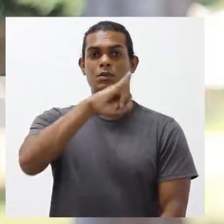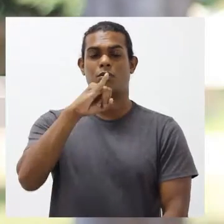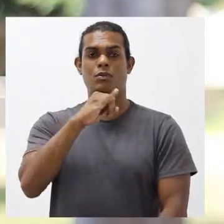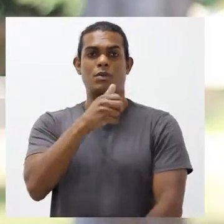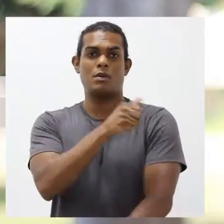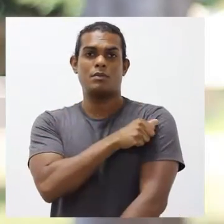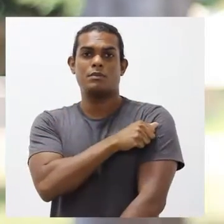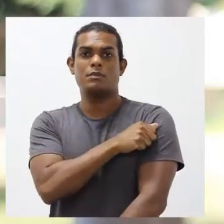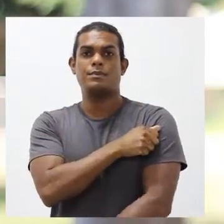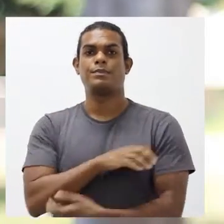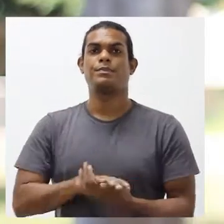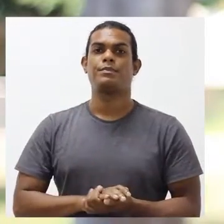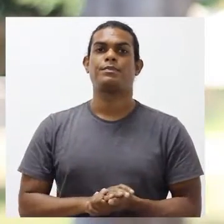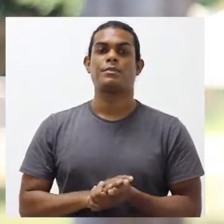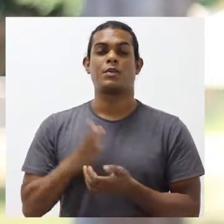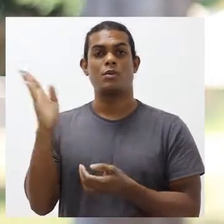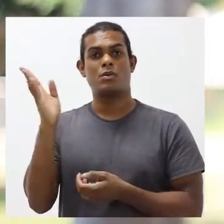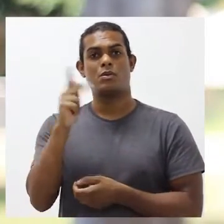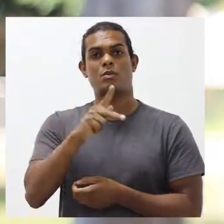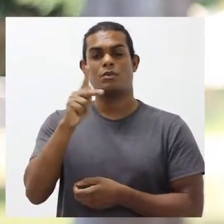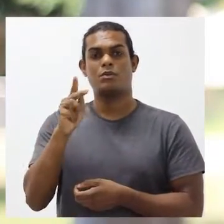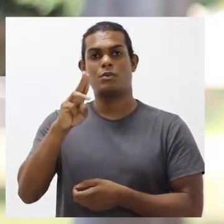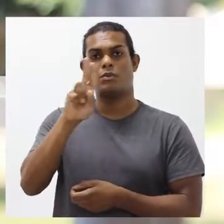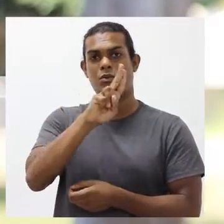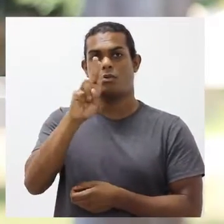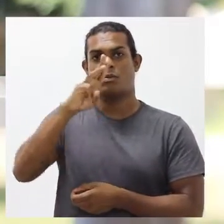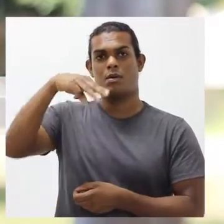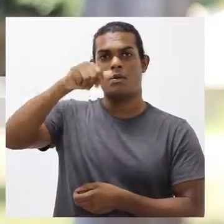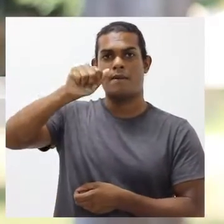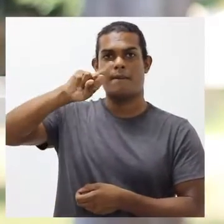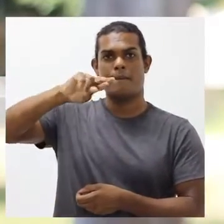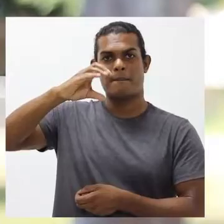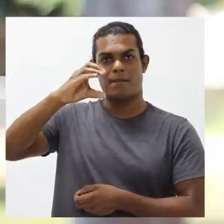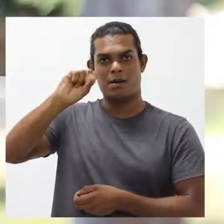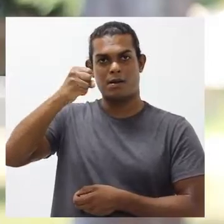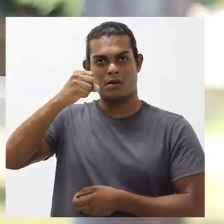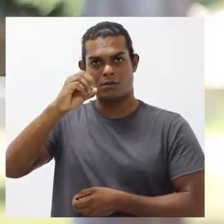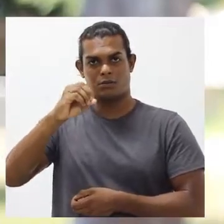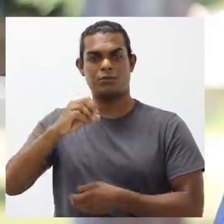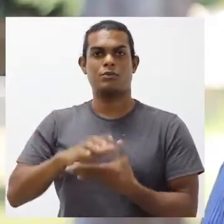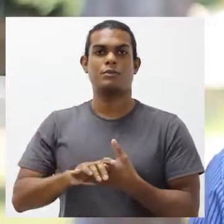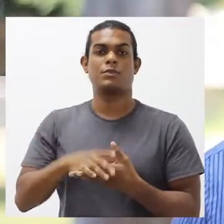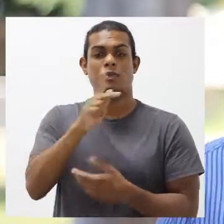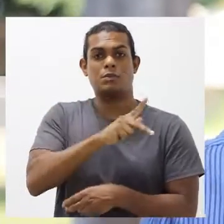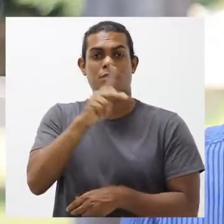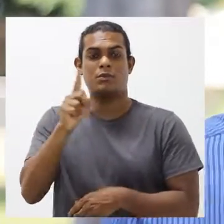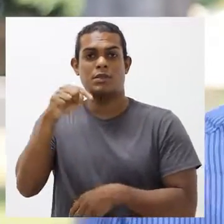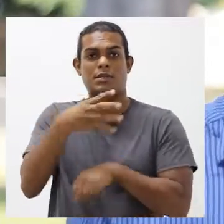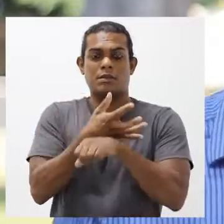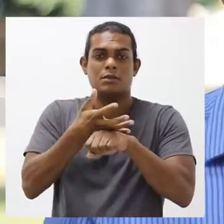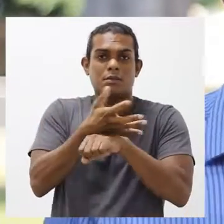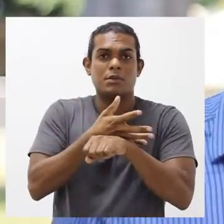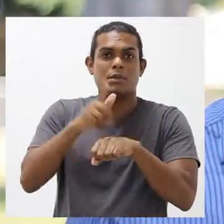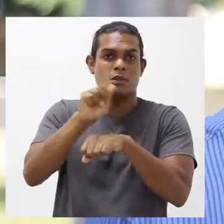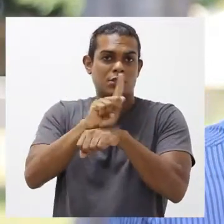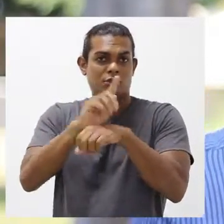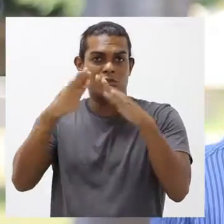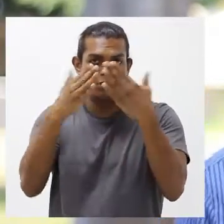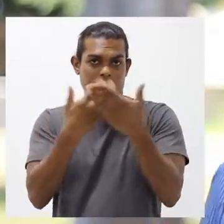Olá pessoal, eu me chamo Marcos Moraes, vou ser o professor de vocês nessa disciplina de gestão escolar.